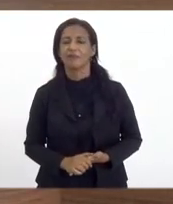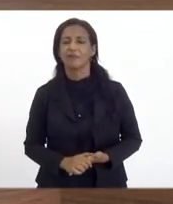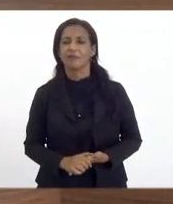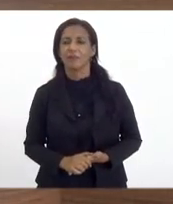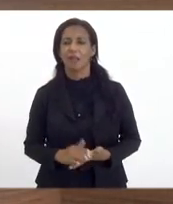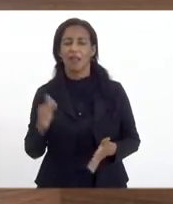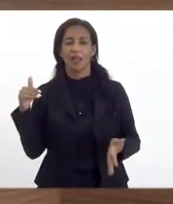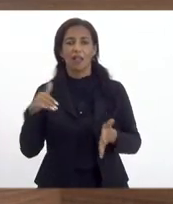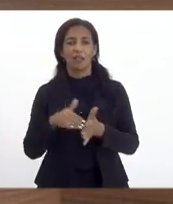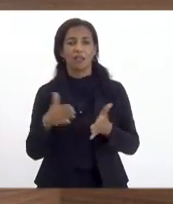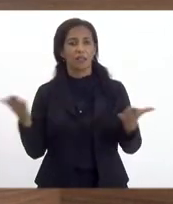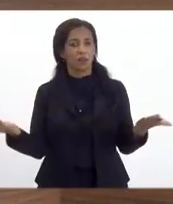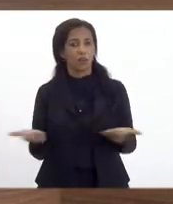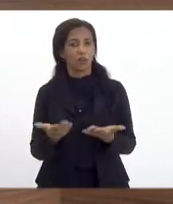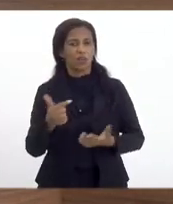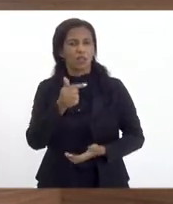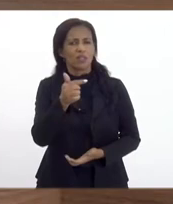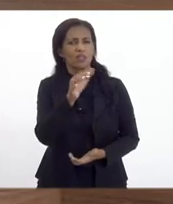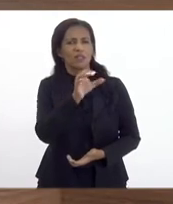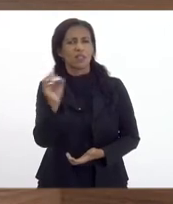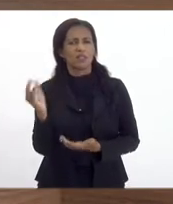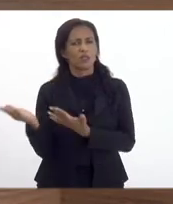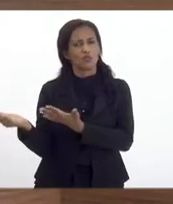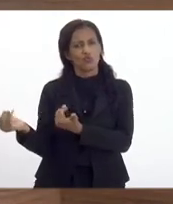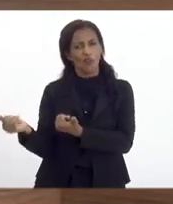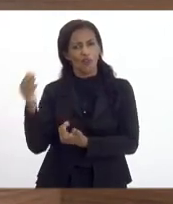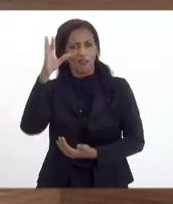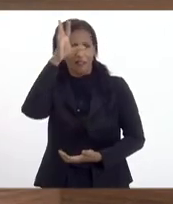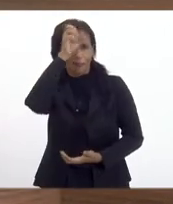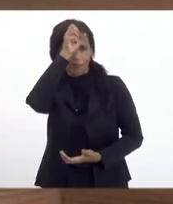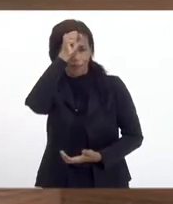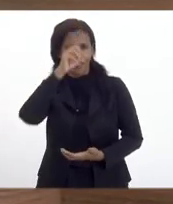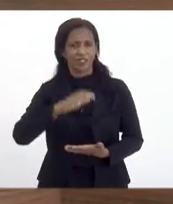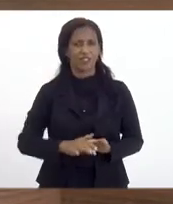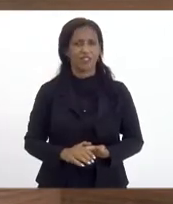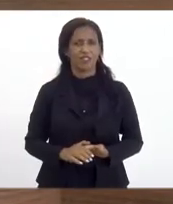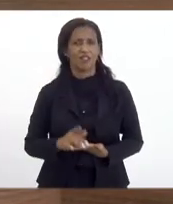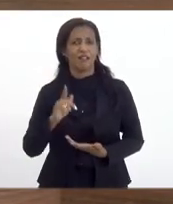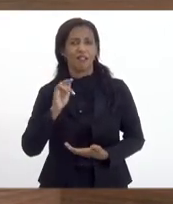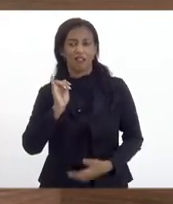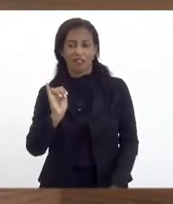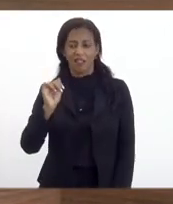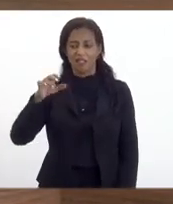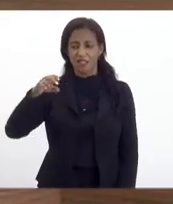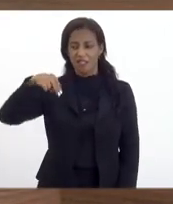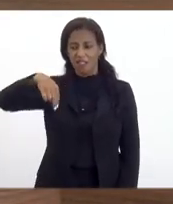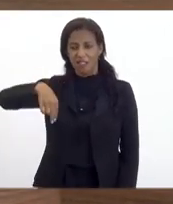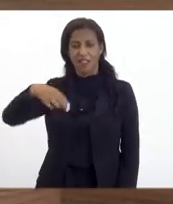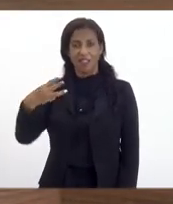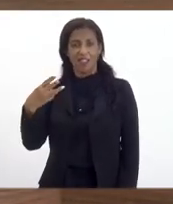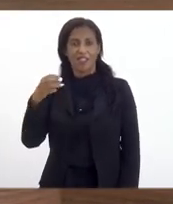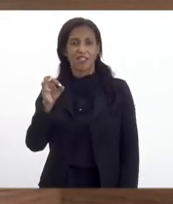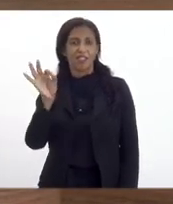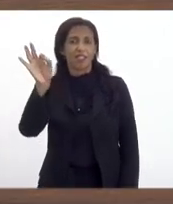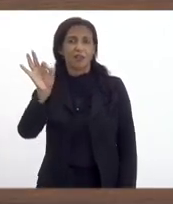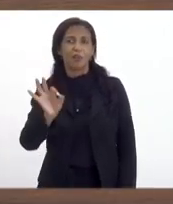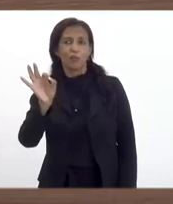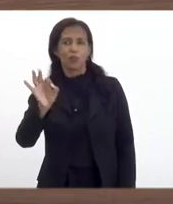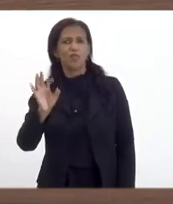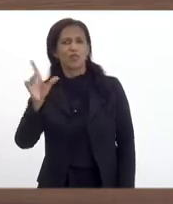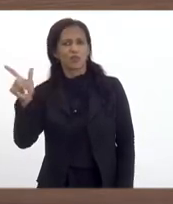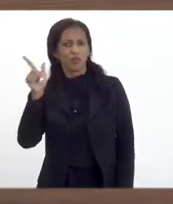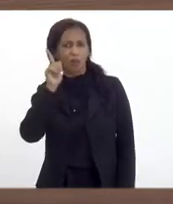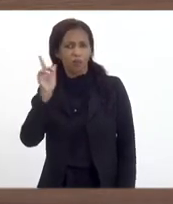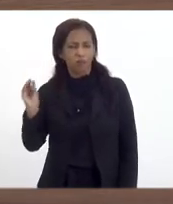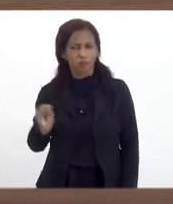até hoje nós tivemos 700 jovens aprendizes lá na ECN e deixe 30% foram efetivados